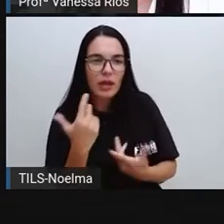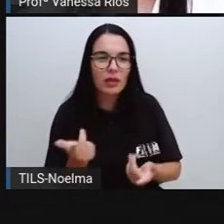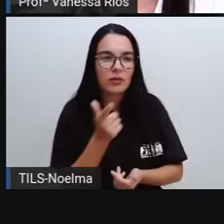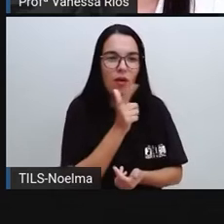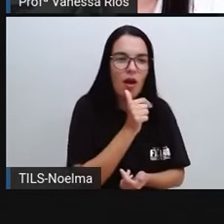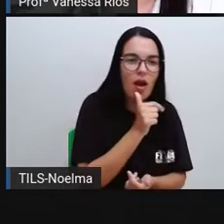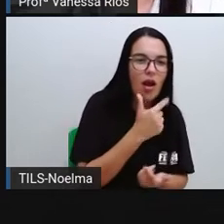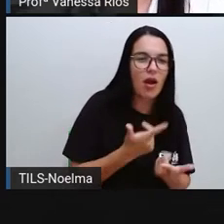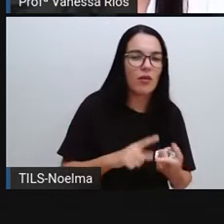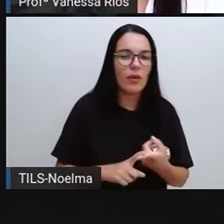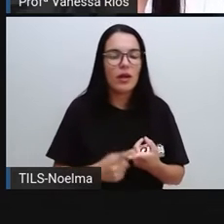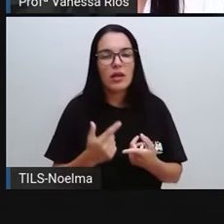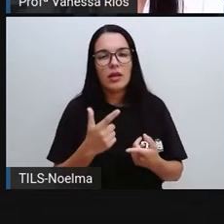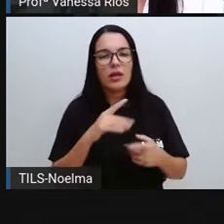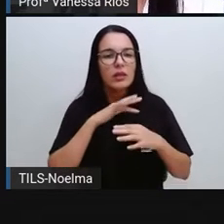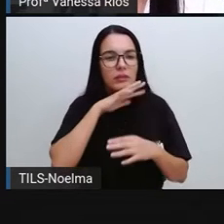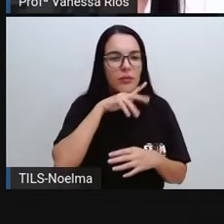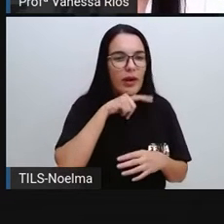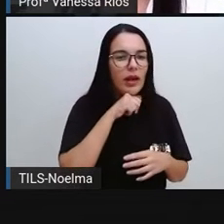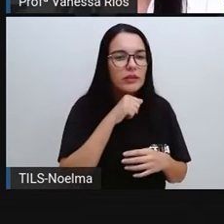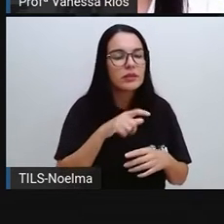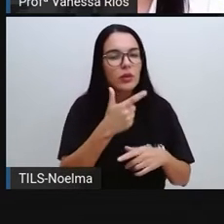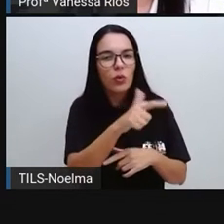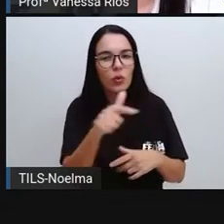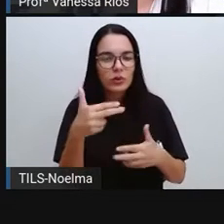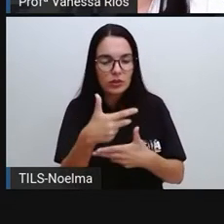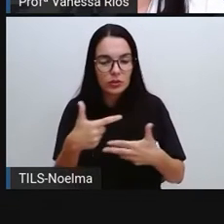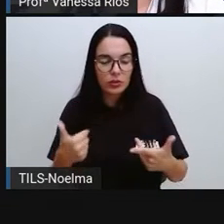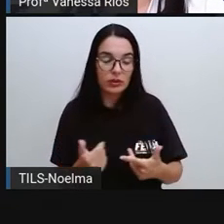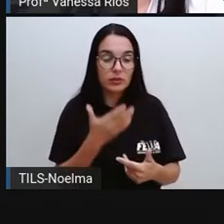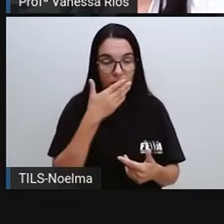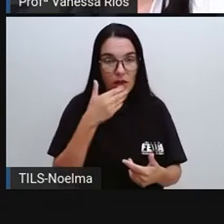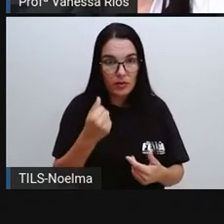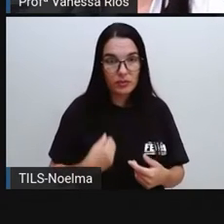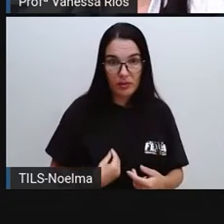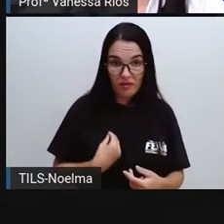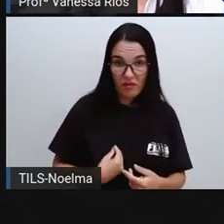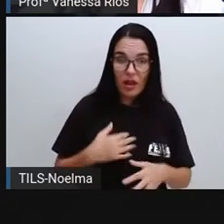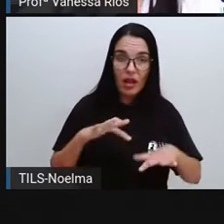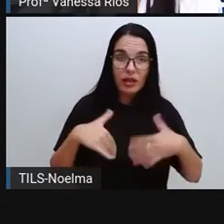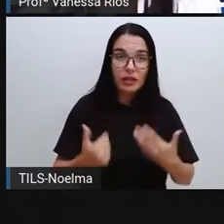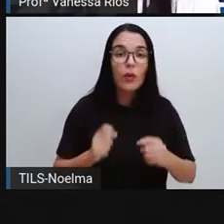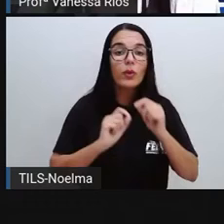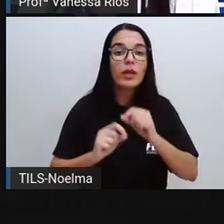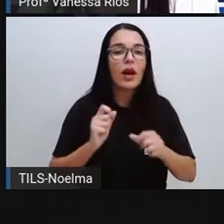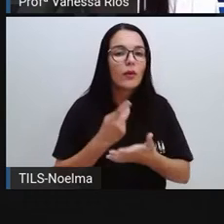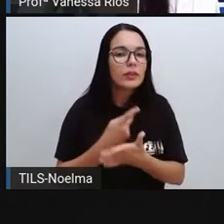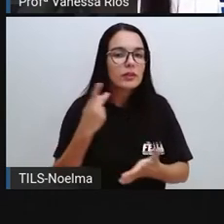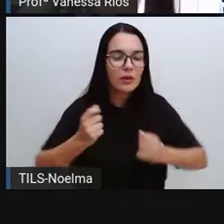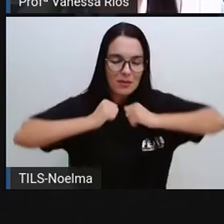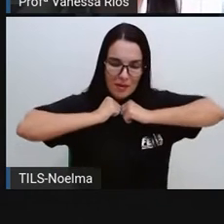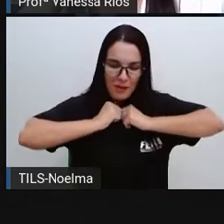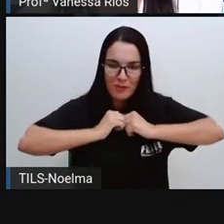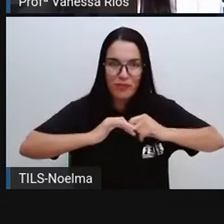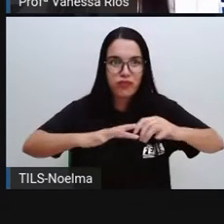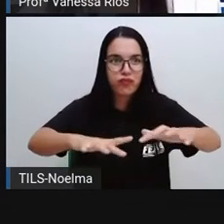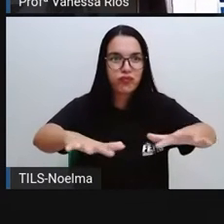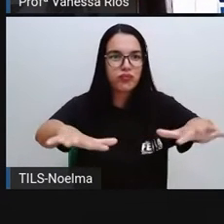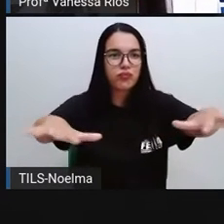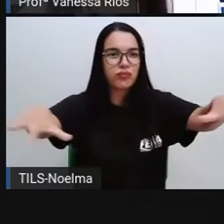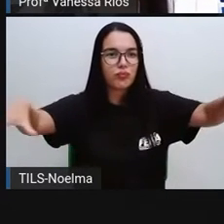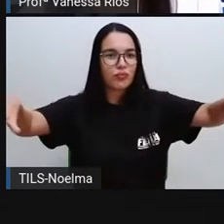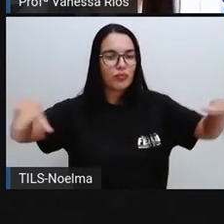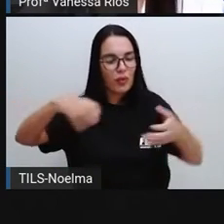alimentação e outras condições favoráveis à vida, eles foram se espalhando pelos demais